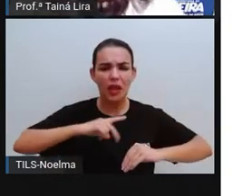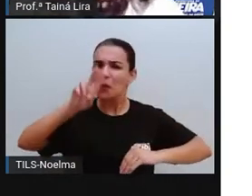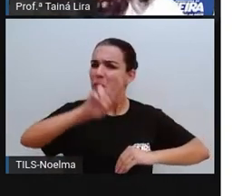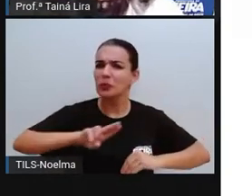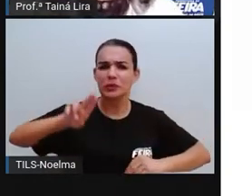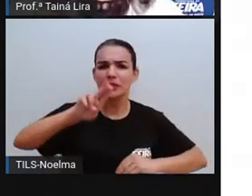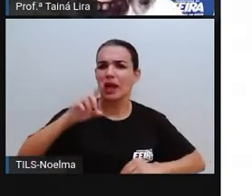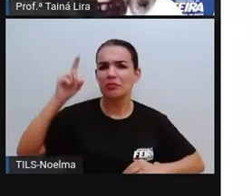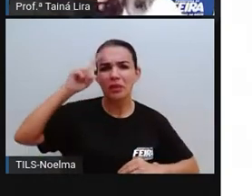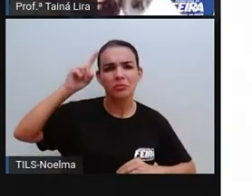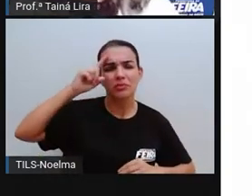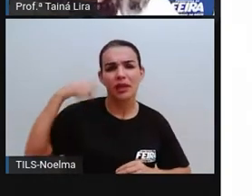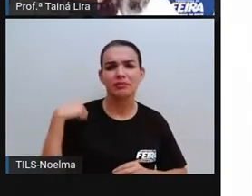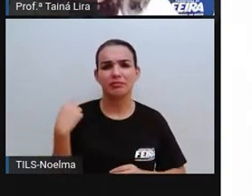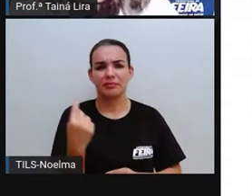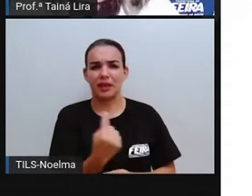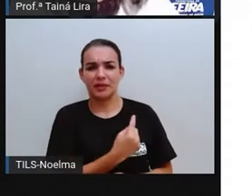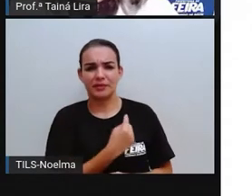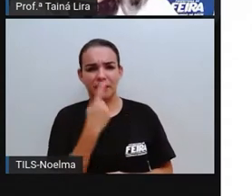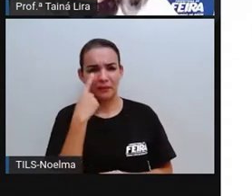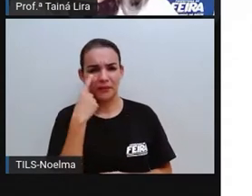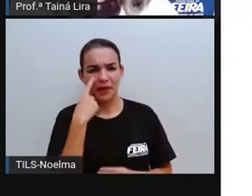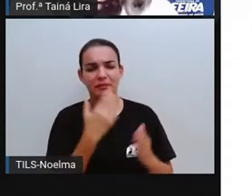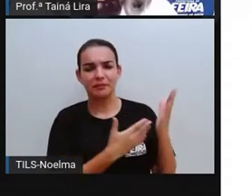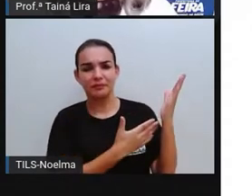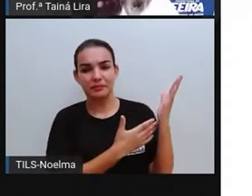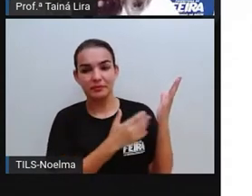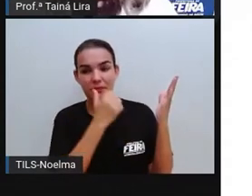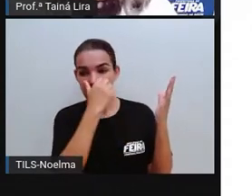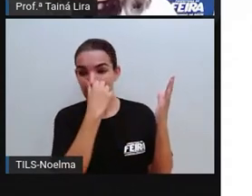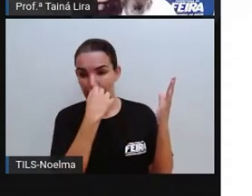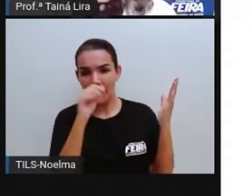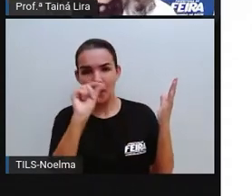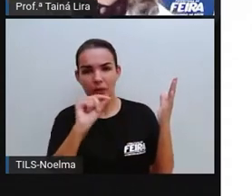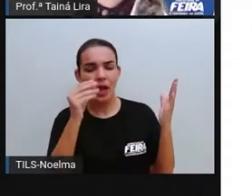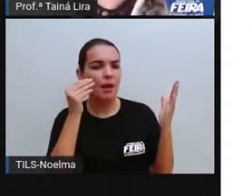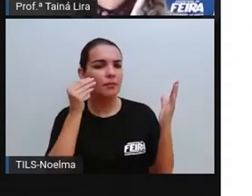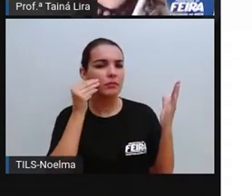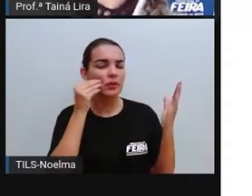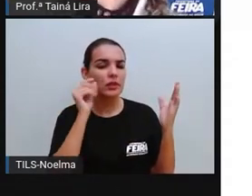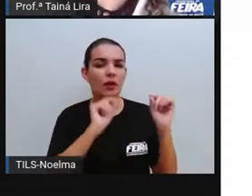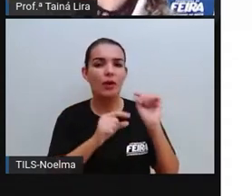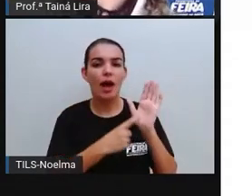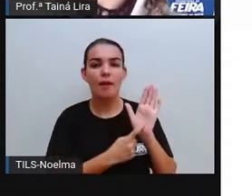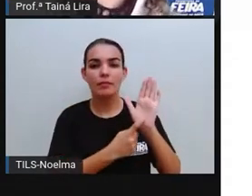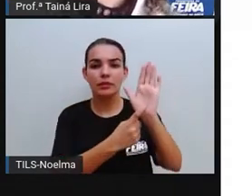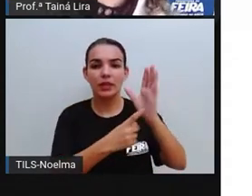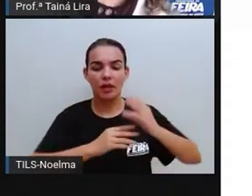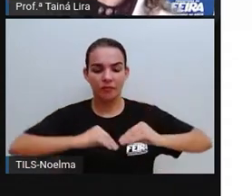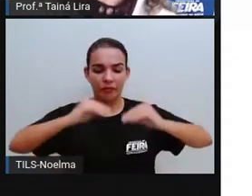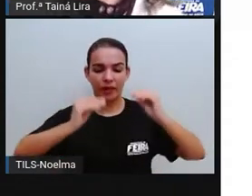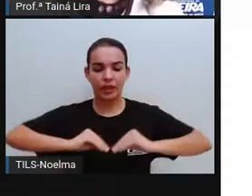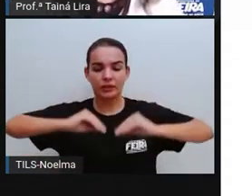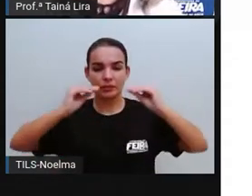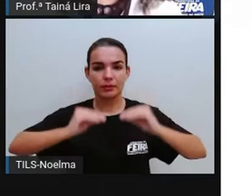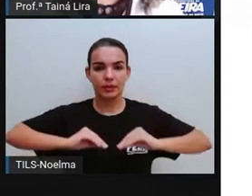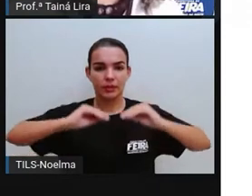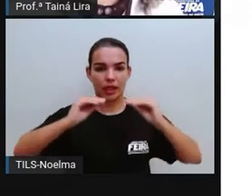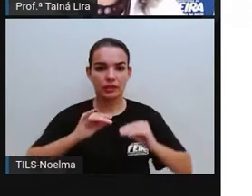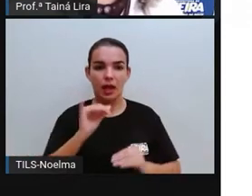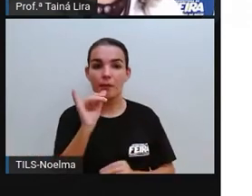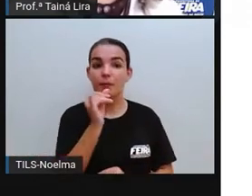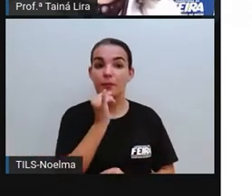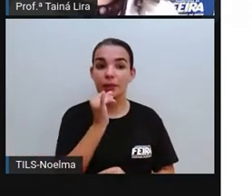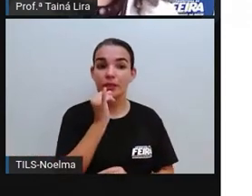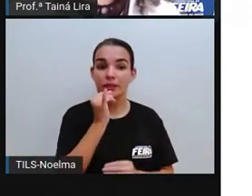que são flexíveis ou que apresentam aí flexibilidade, tá bom? Então, por